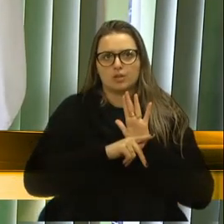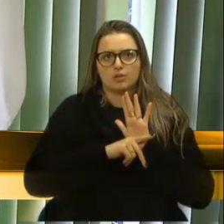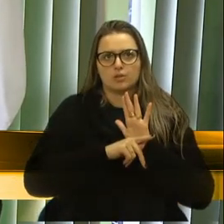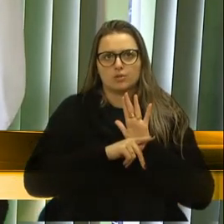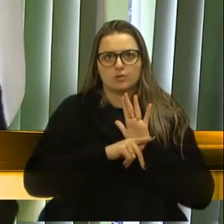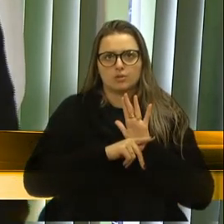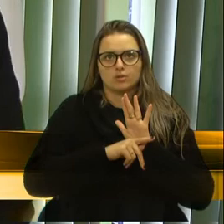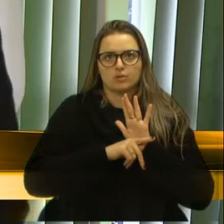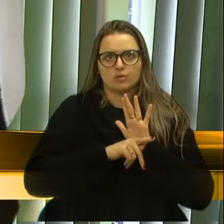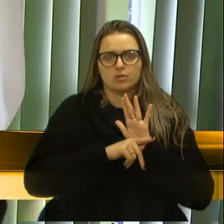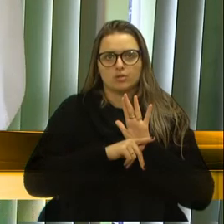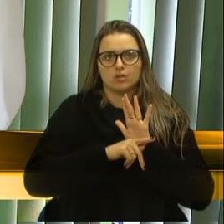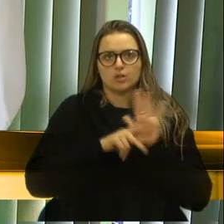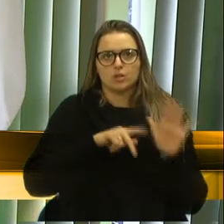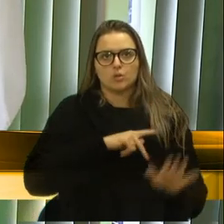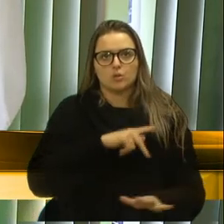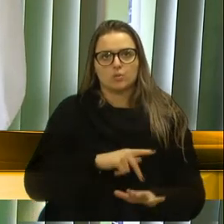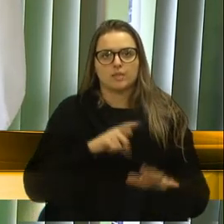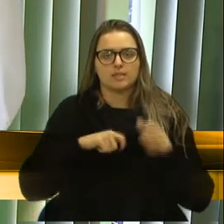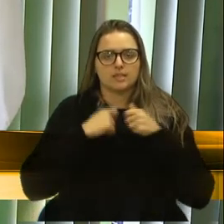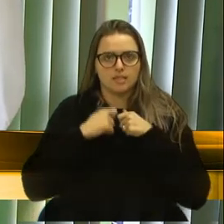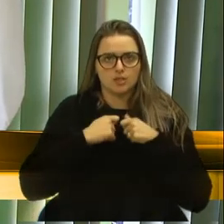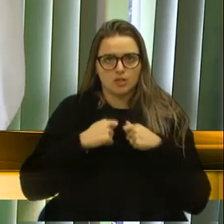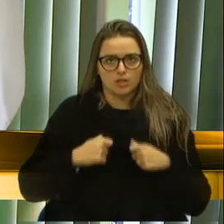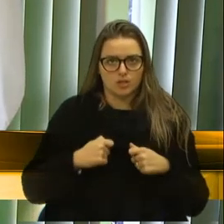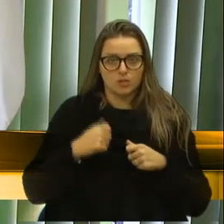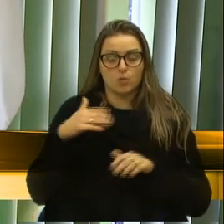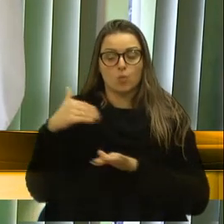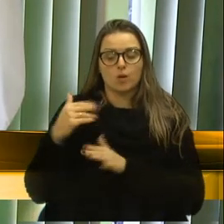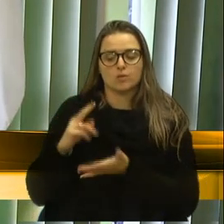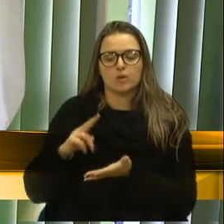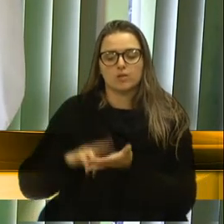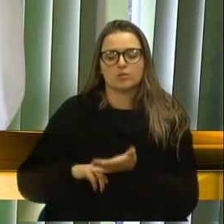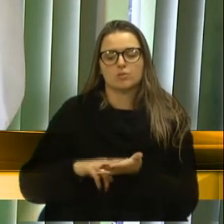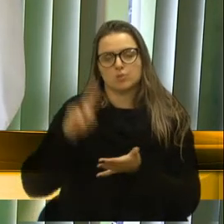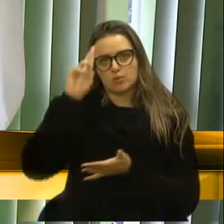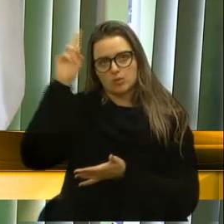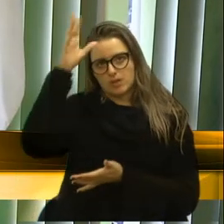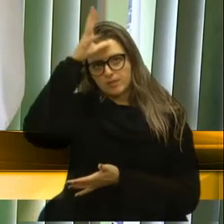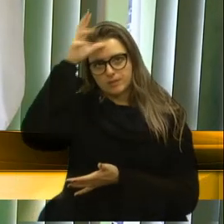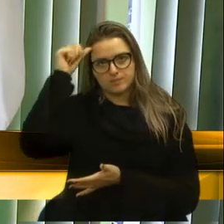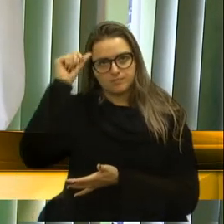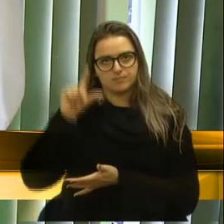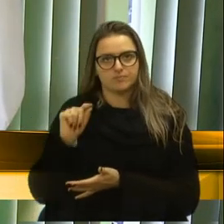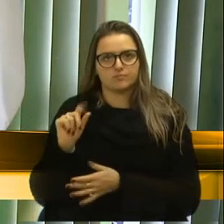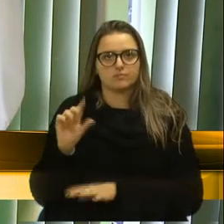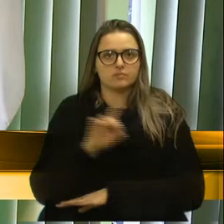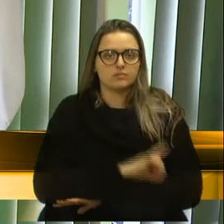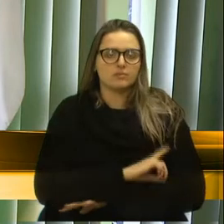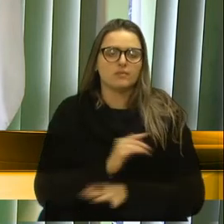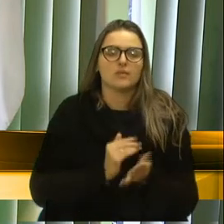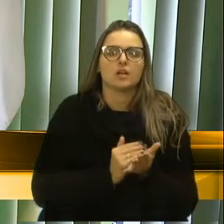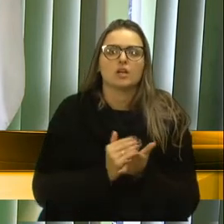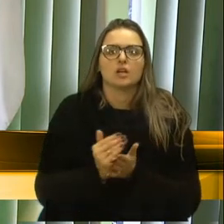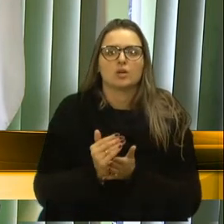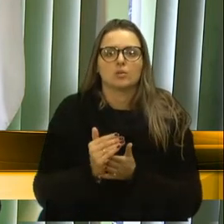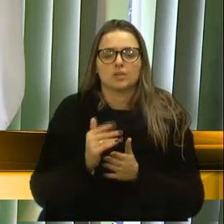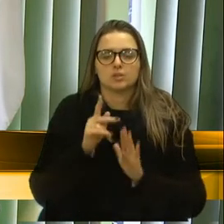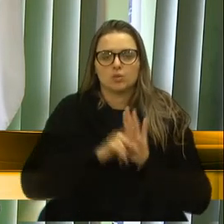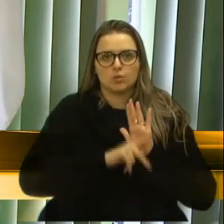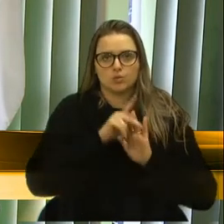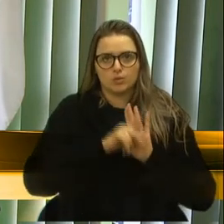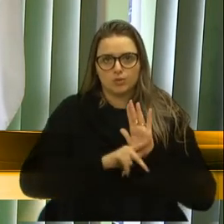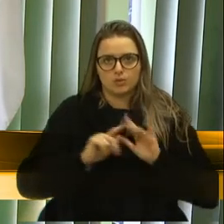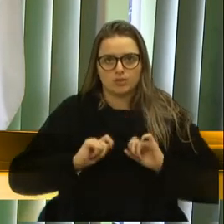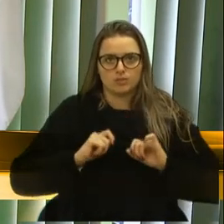presidente Ricardo Daneluz, quando assumiu como prefeito em Caxias do Sul por dez dias, iniciou-se esse projeto da